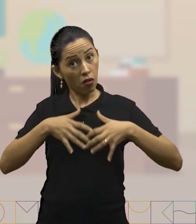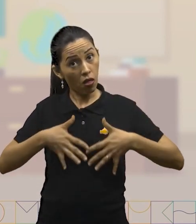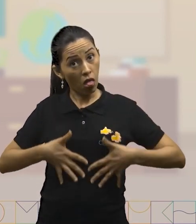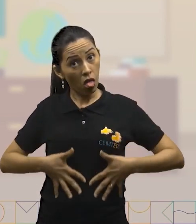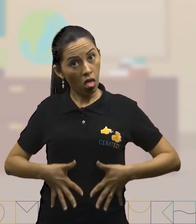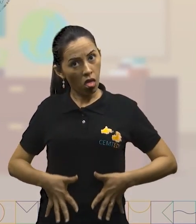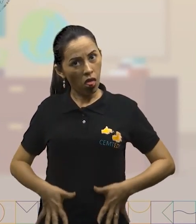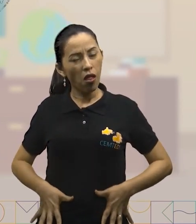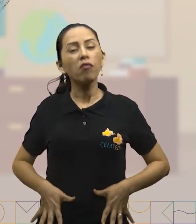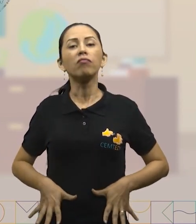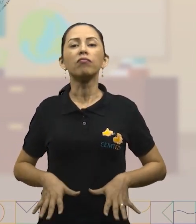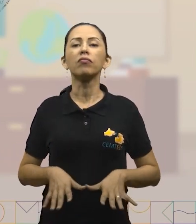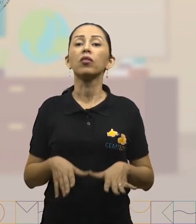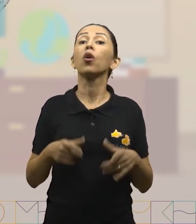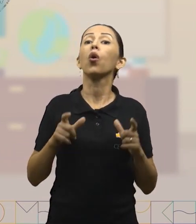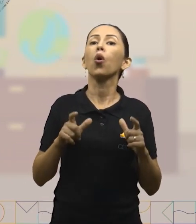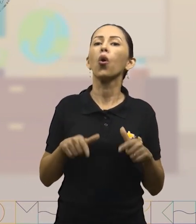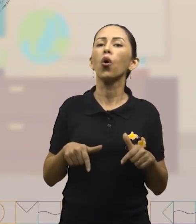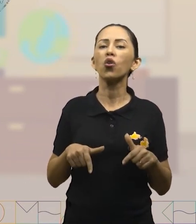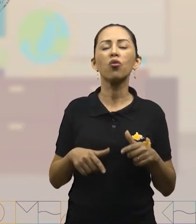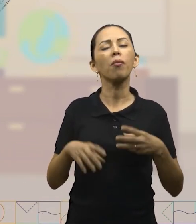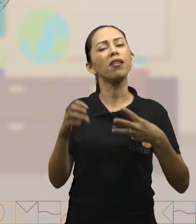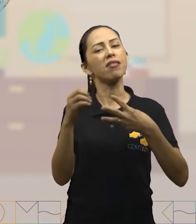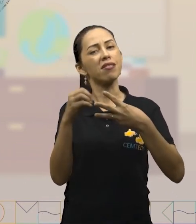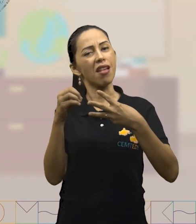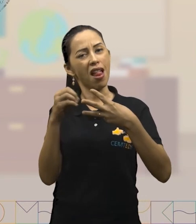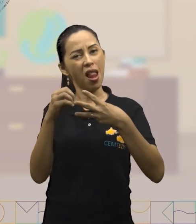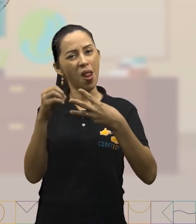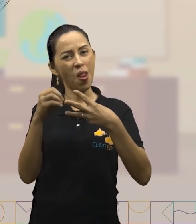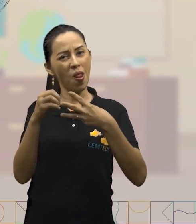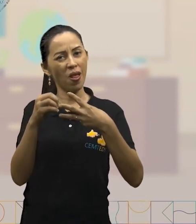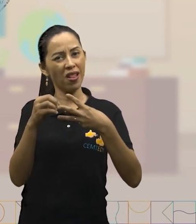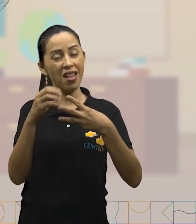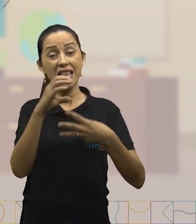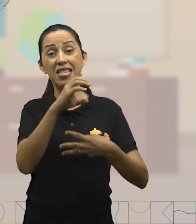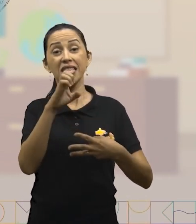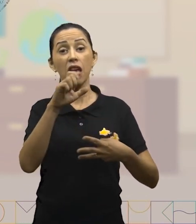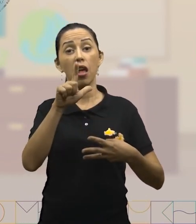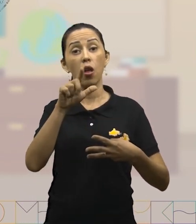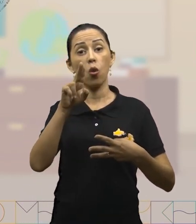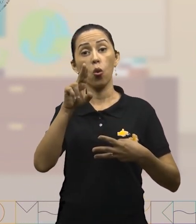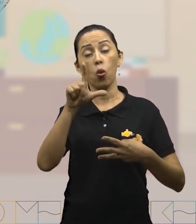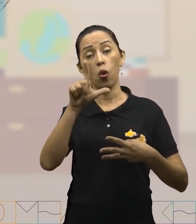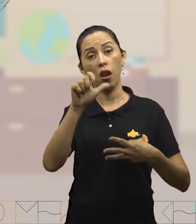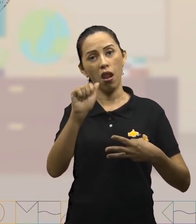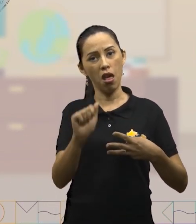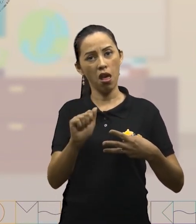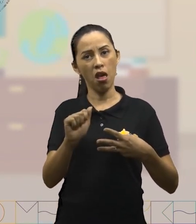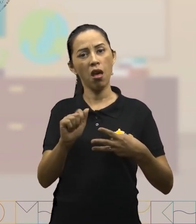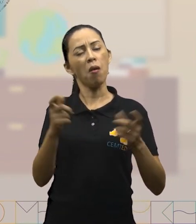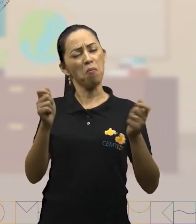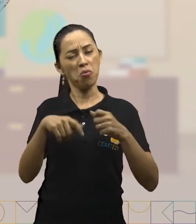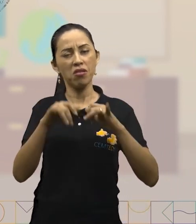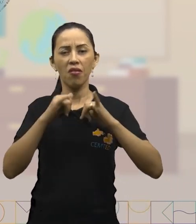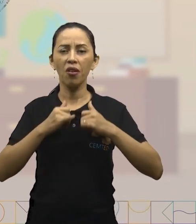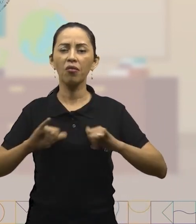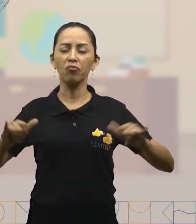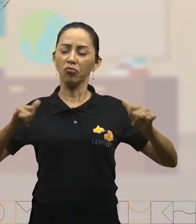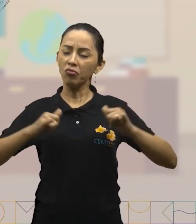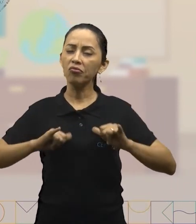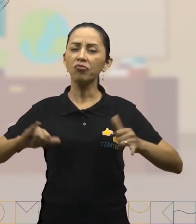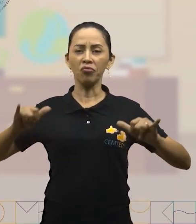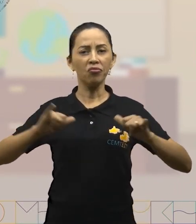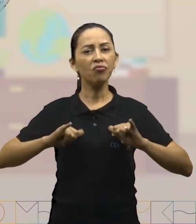oxigênio para as células, para que se possa obter a energia necessária que o corpo